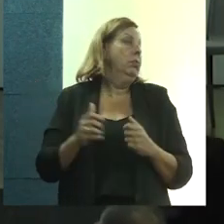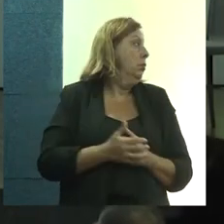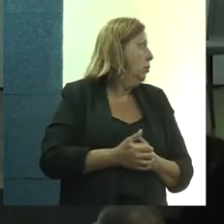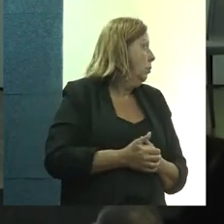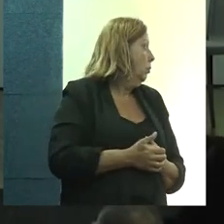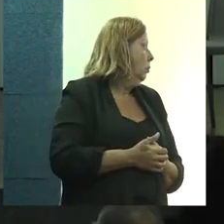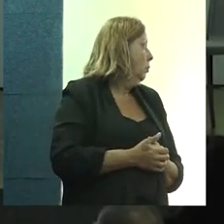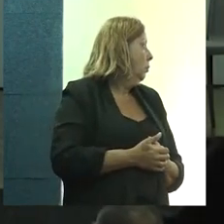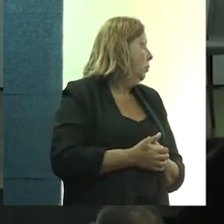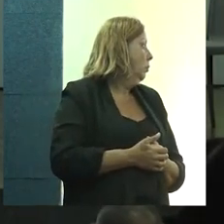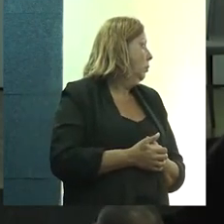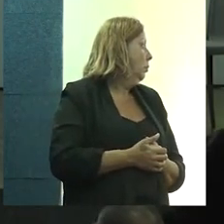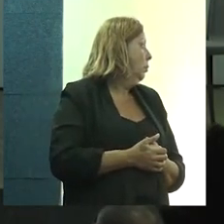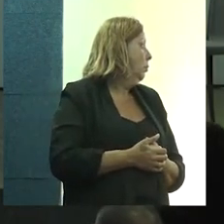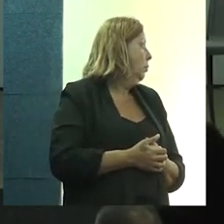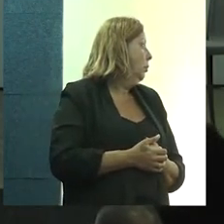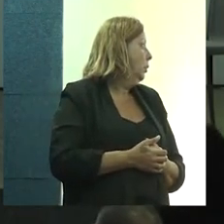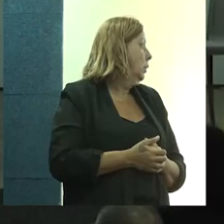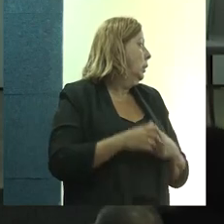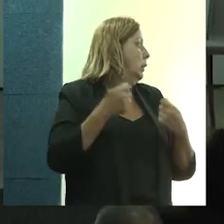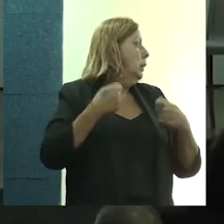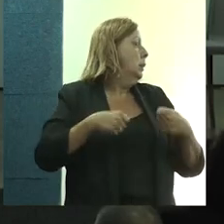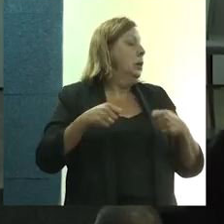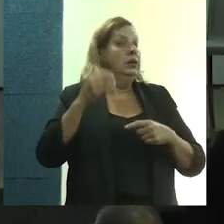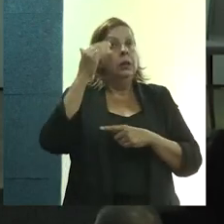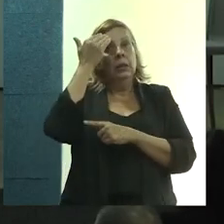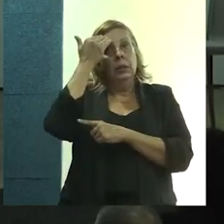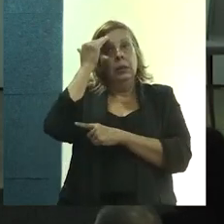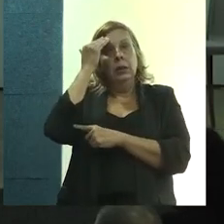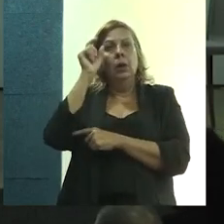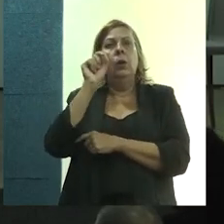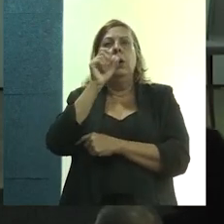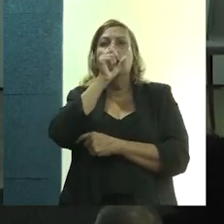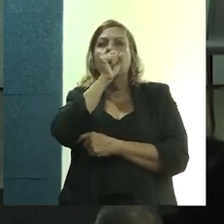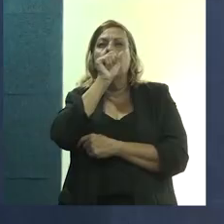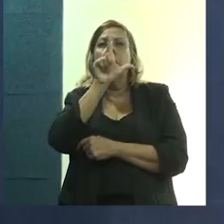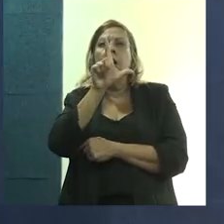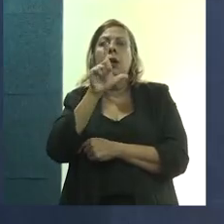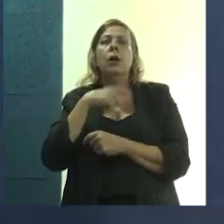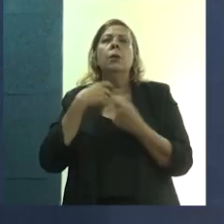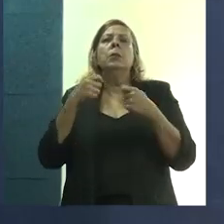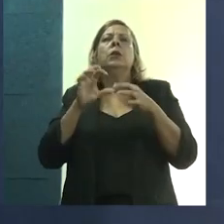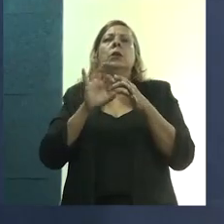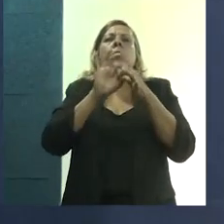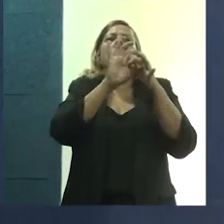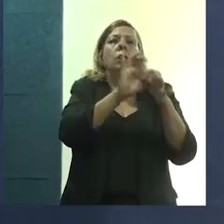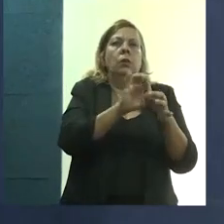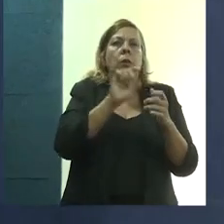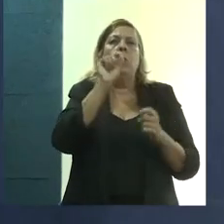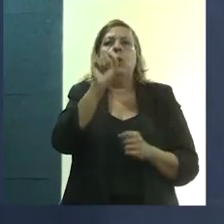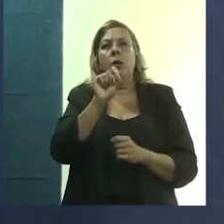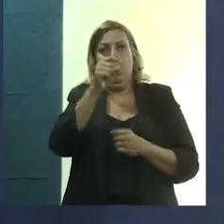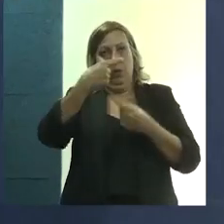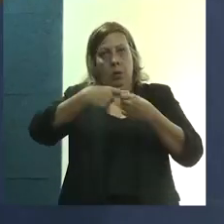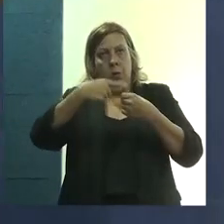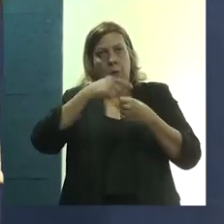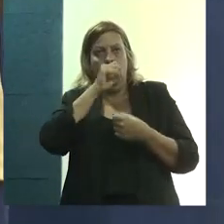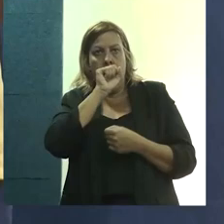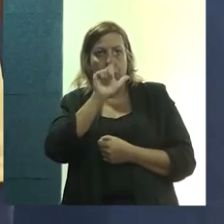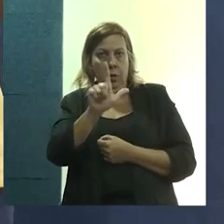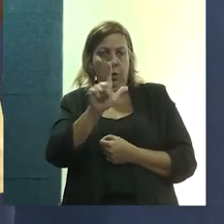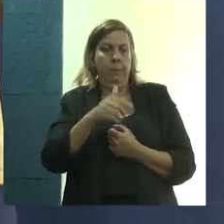Eu acho que é importante a gente entender, eu falei de Laranjeiras, o contexto, o que é Laranjeiras.